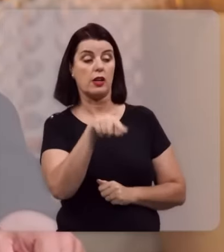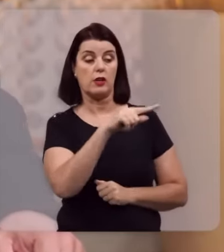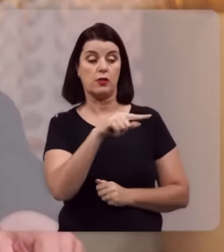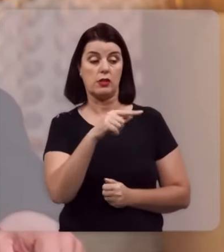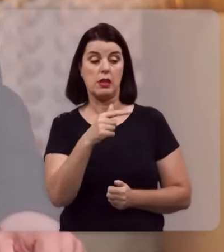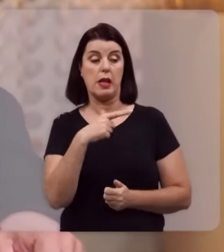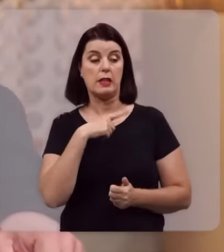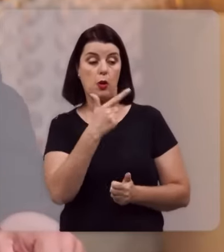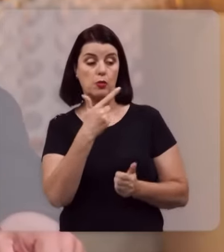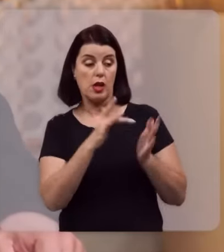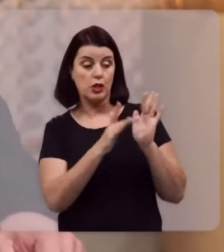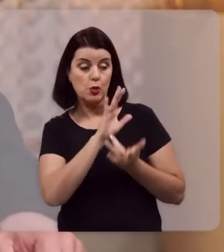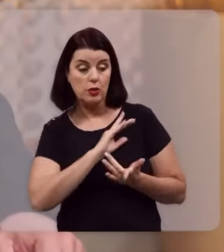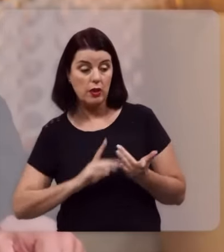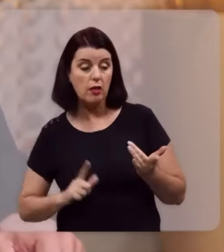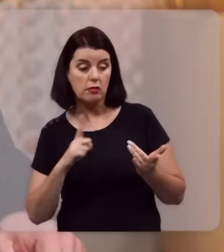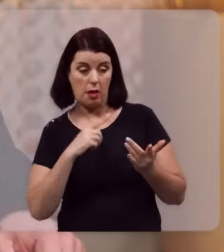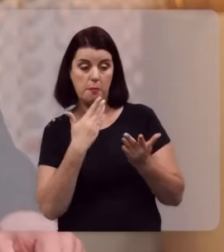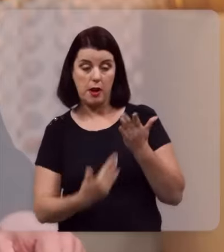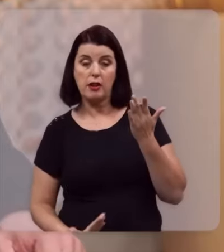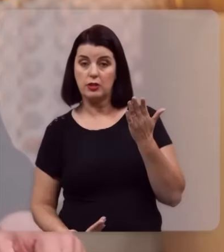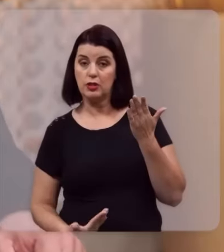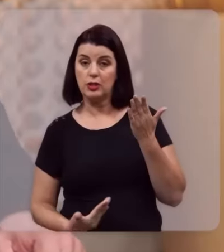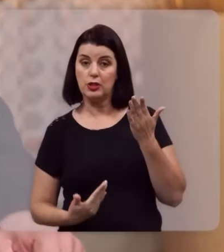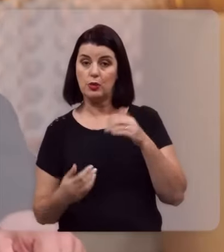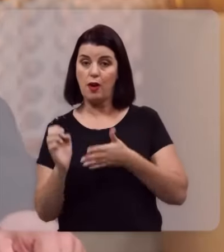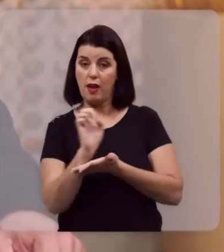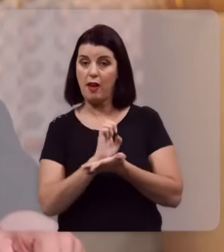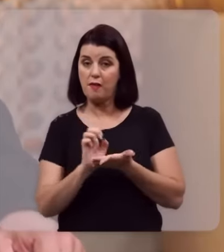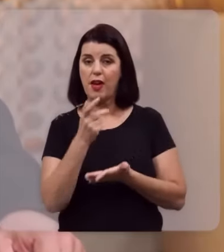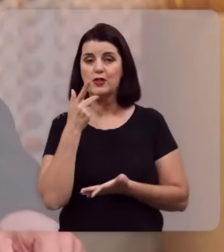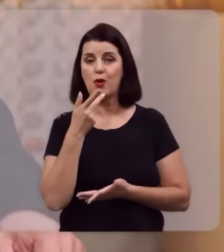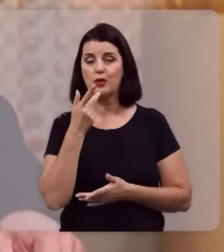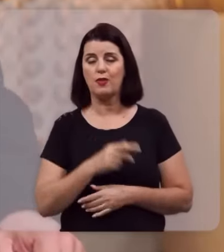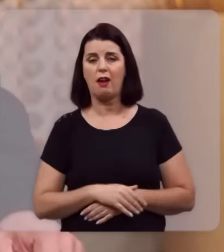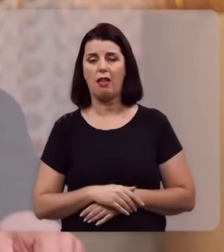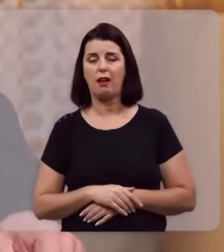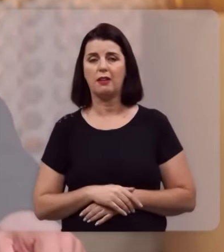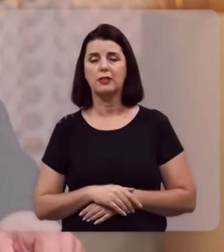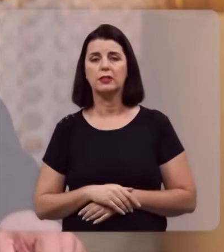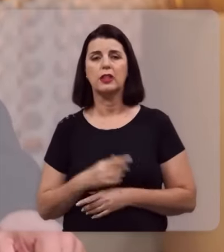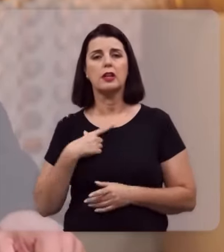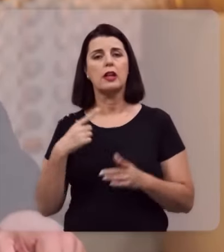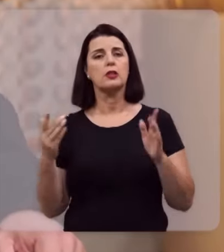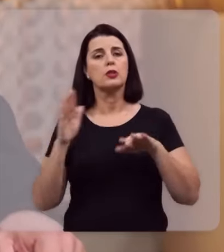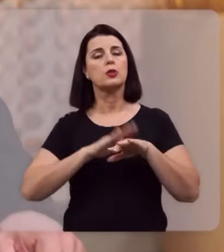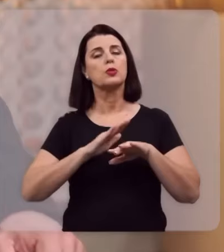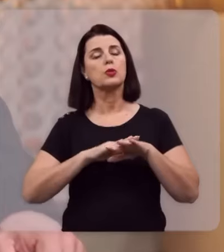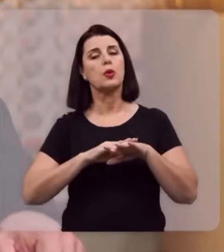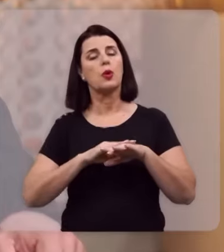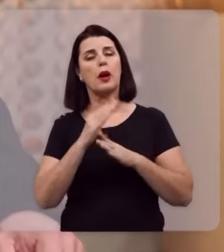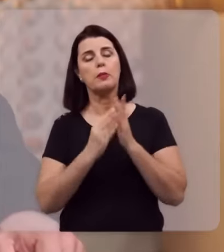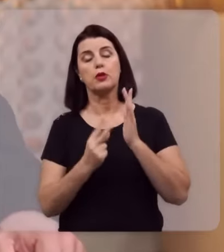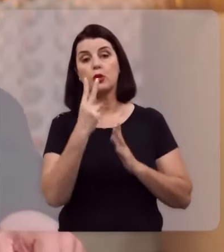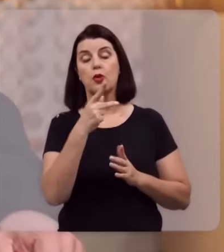Cristo nós estamos perdidos, conforme Paulo escreve na Carta aos Efésios, capítulo 2, um tratado ali teológico